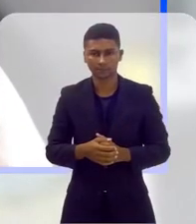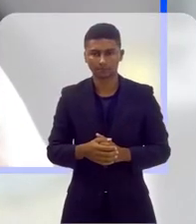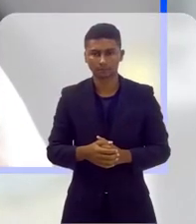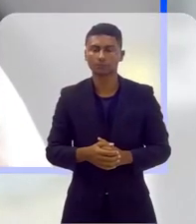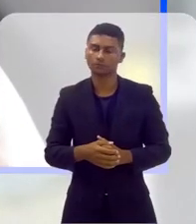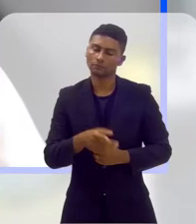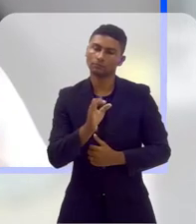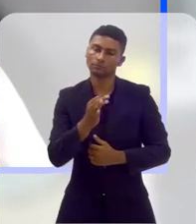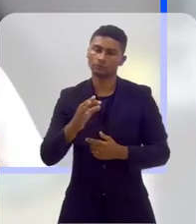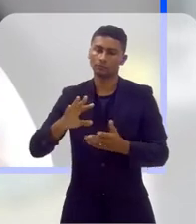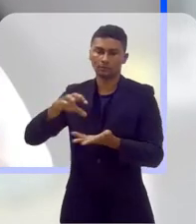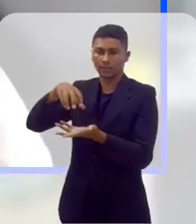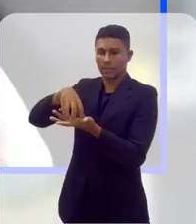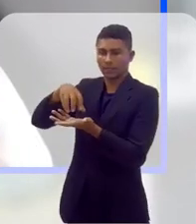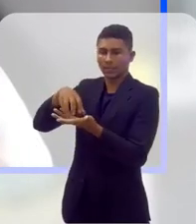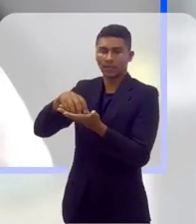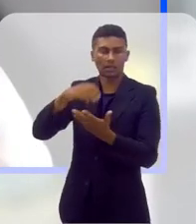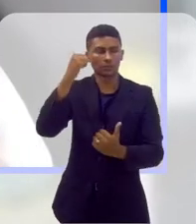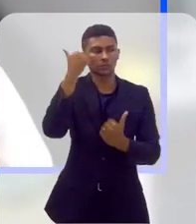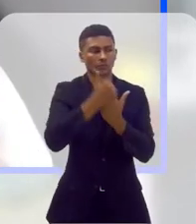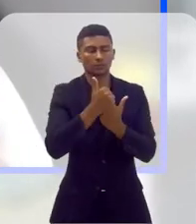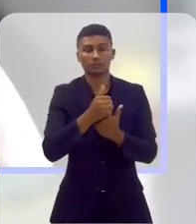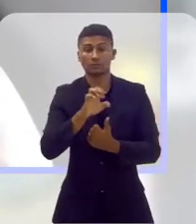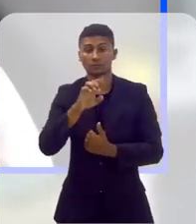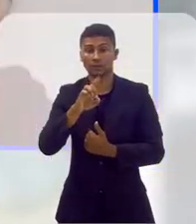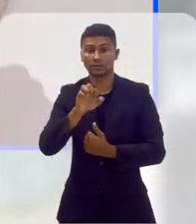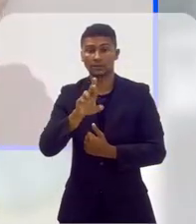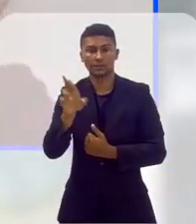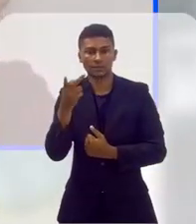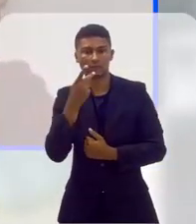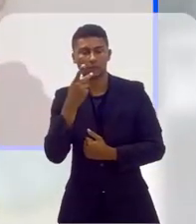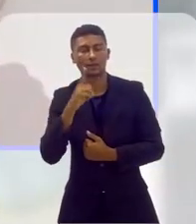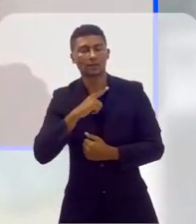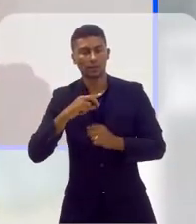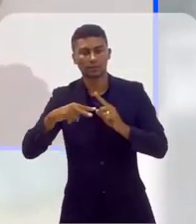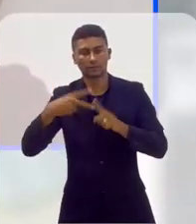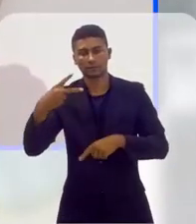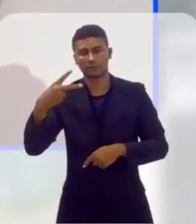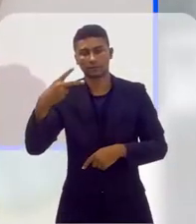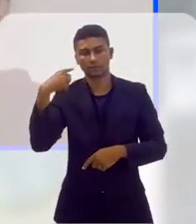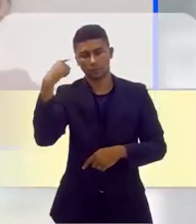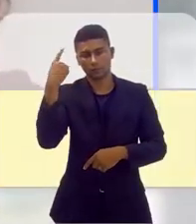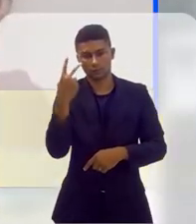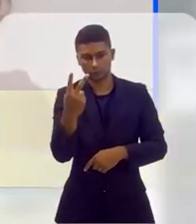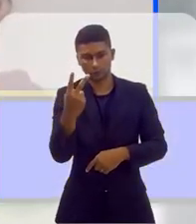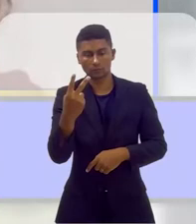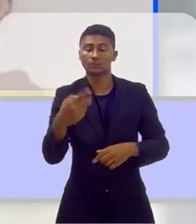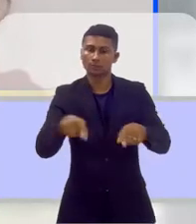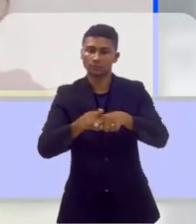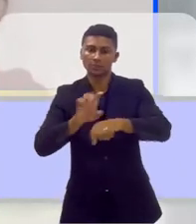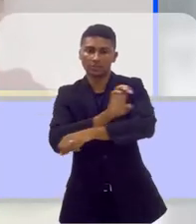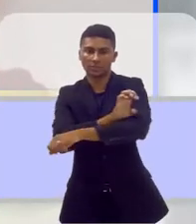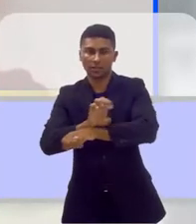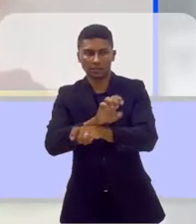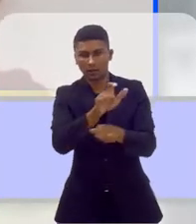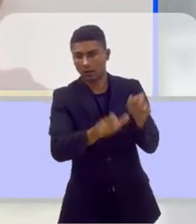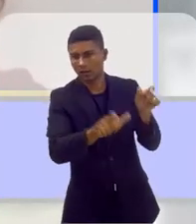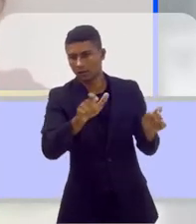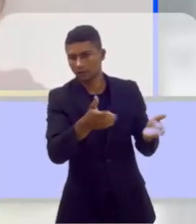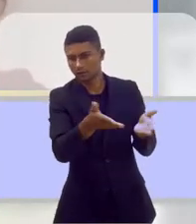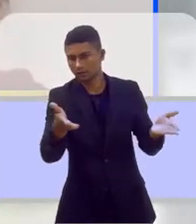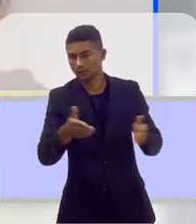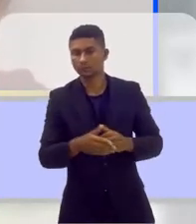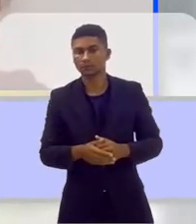Ela dá o suporte, né? O Eder mesmo falou que nós temos dois advogados na estrutura da clínica, fora os estagiários, e as